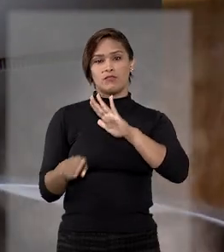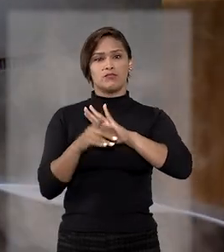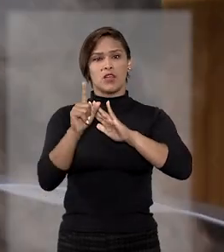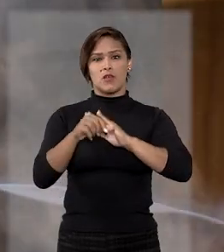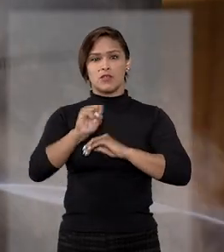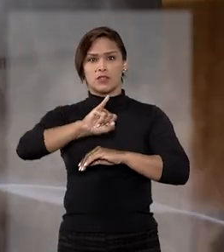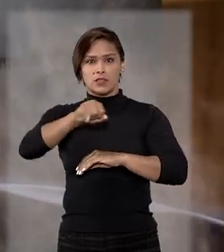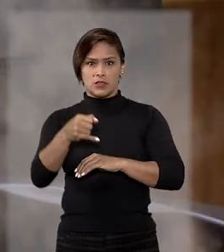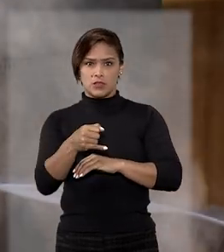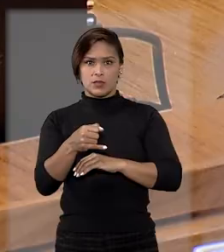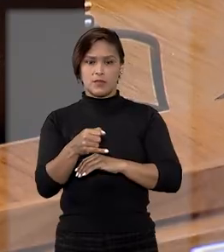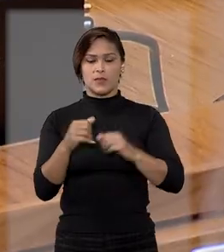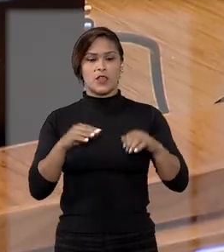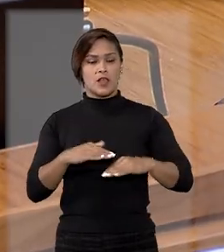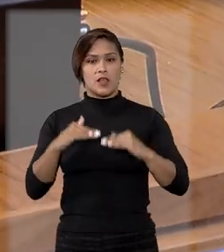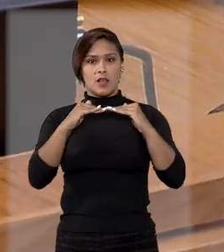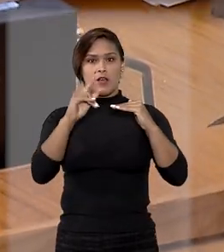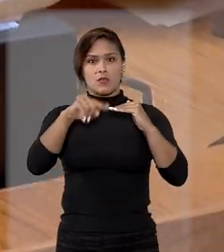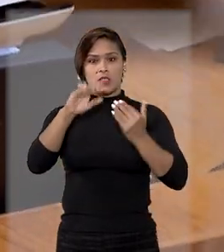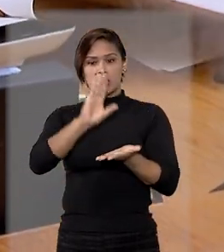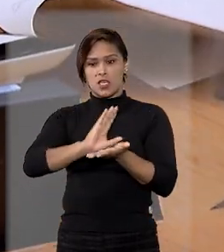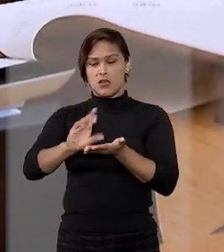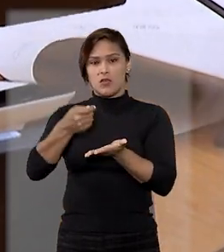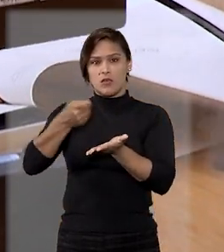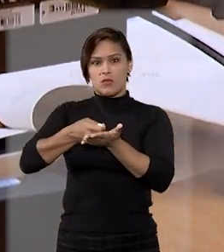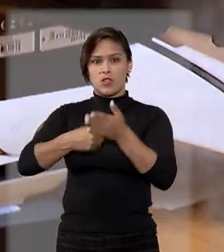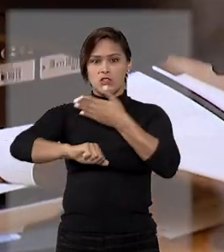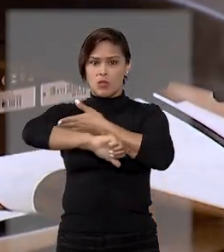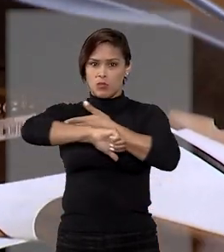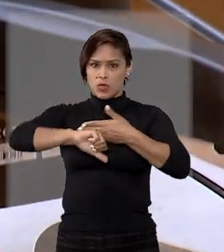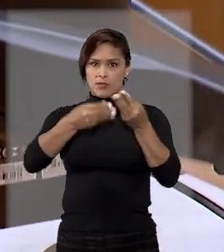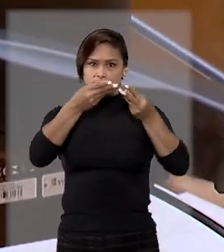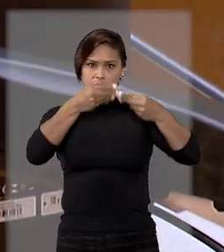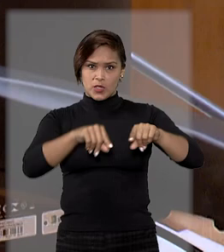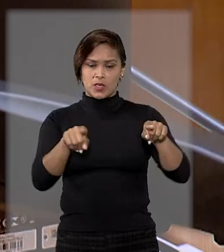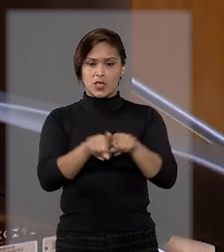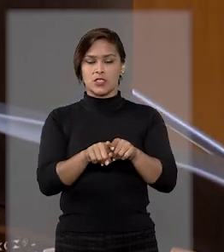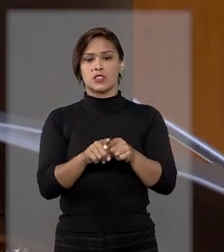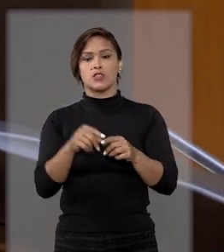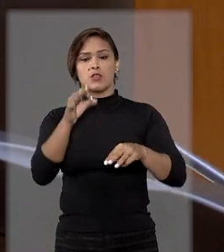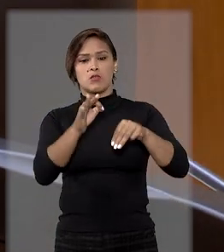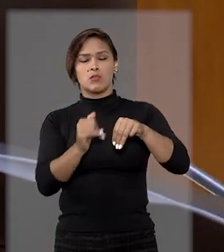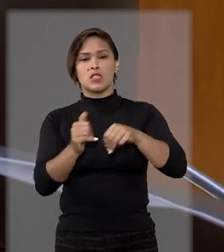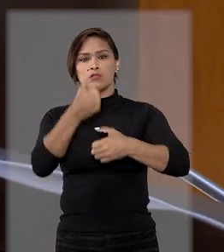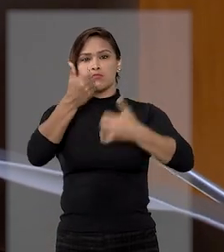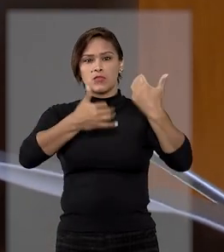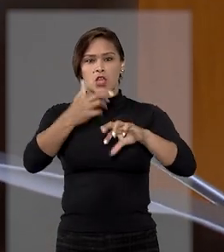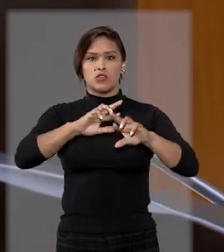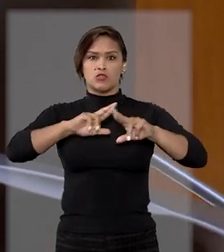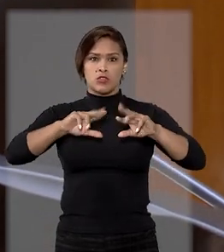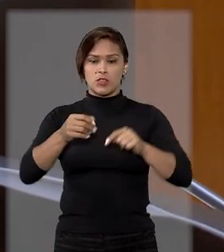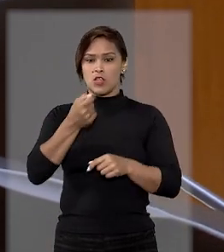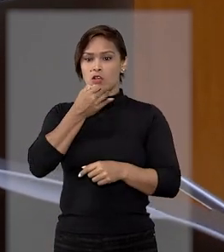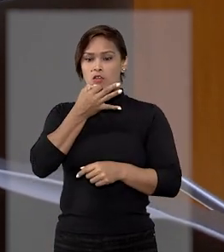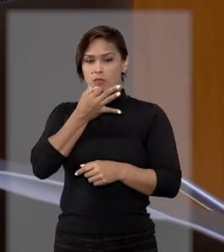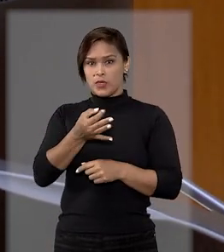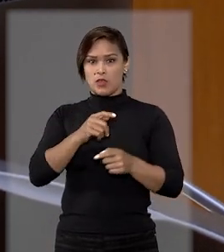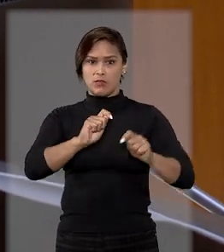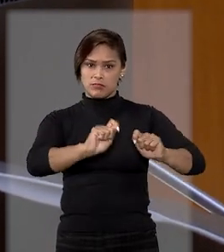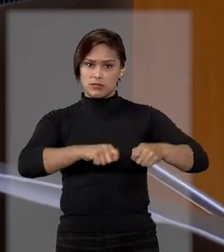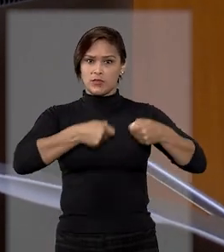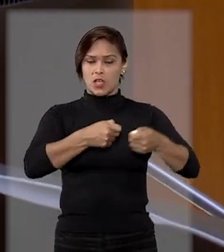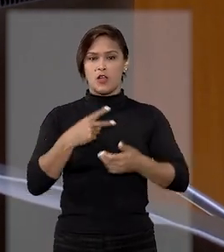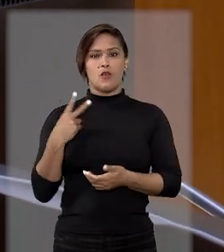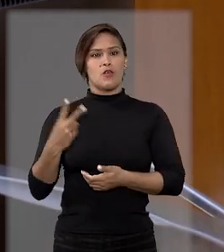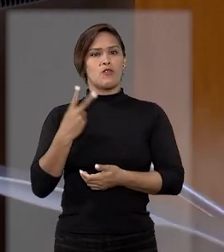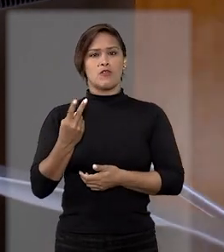vedado ao STJ. Ao manter assim a indenização por danos morais, o ministro pontuou que, diferente do que argumentou a